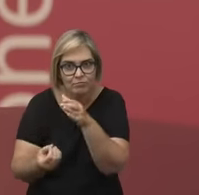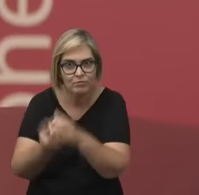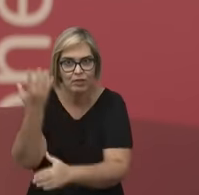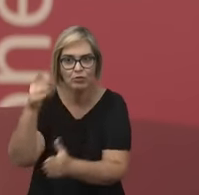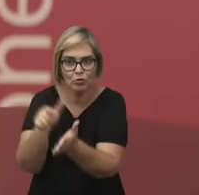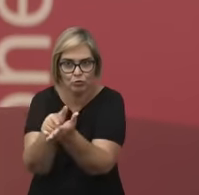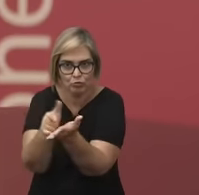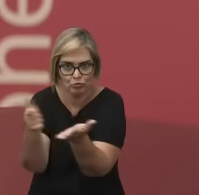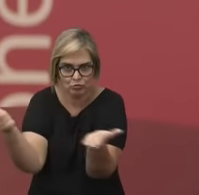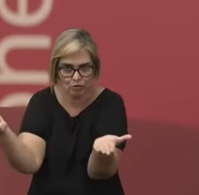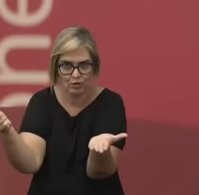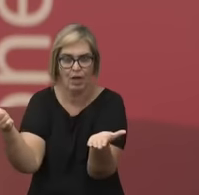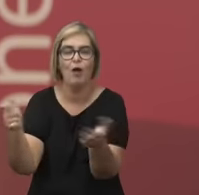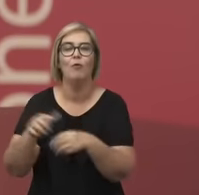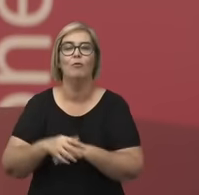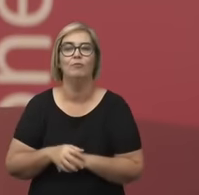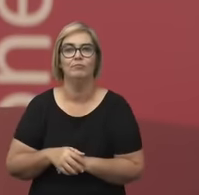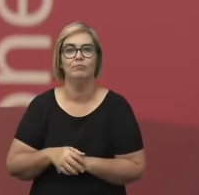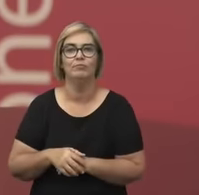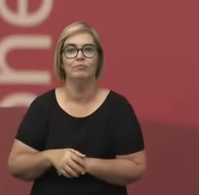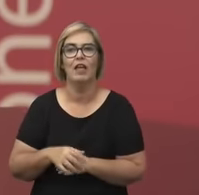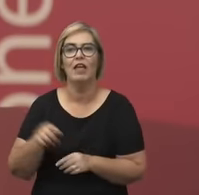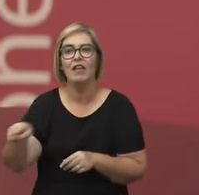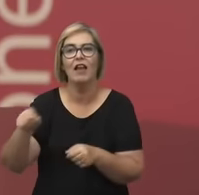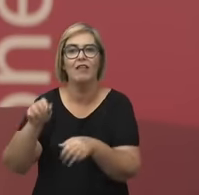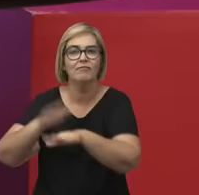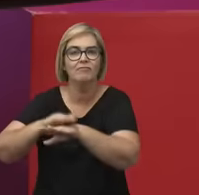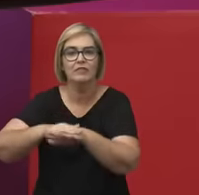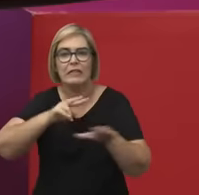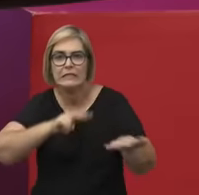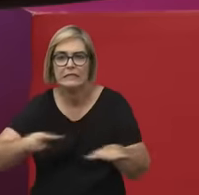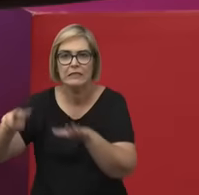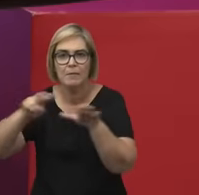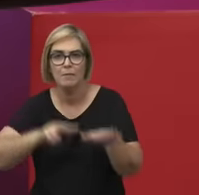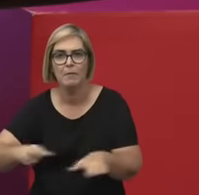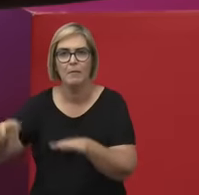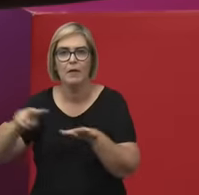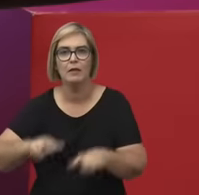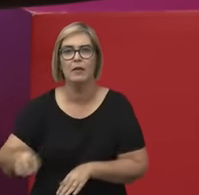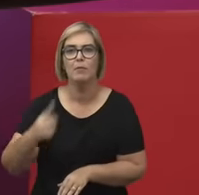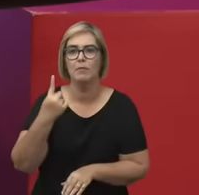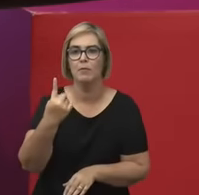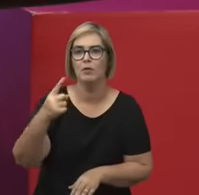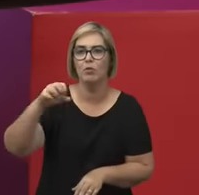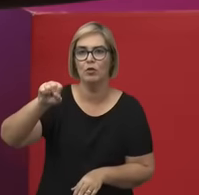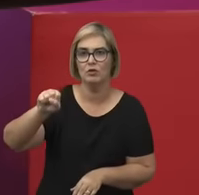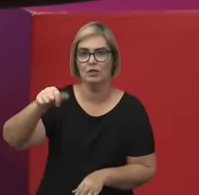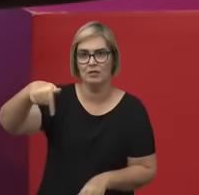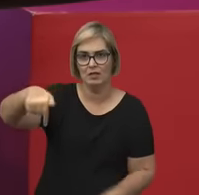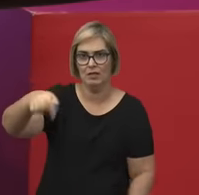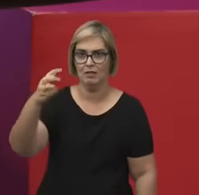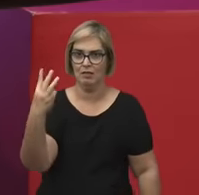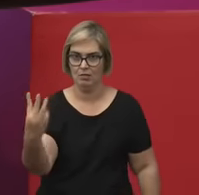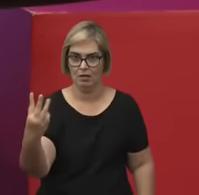periódico O Sexo Feminino, semanário dedicado aos interesses da mulher, de 1873. E aí,